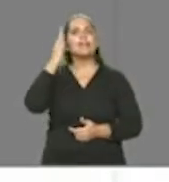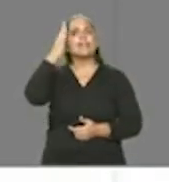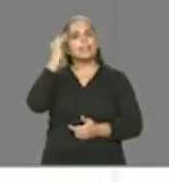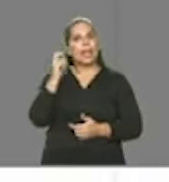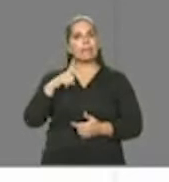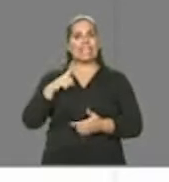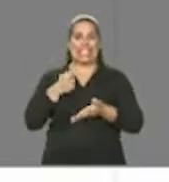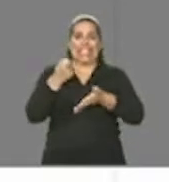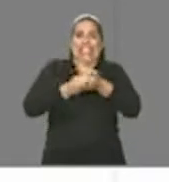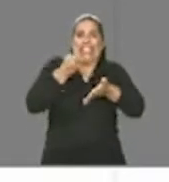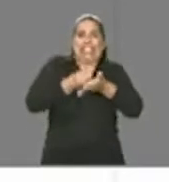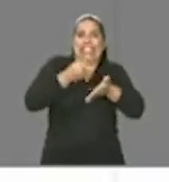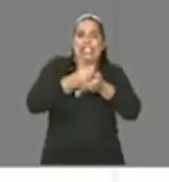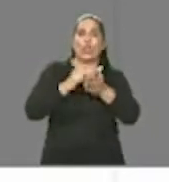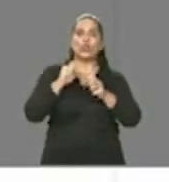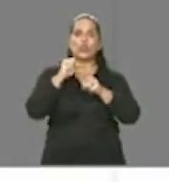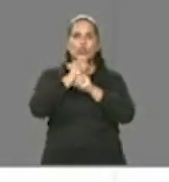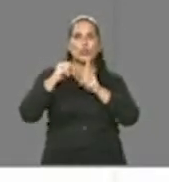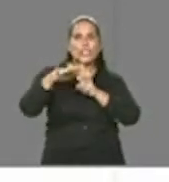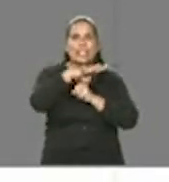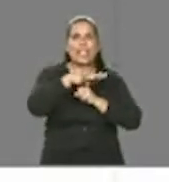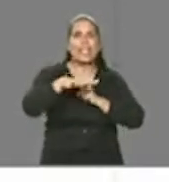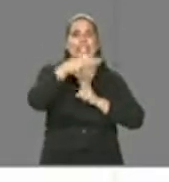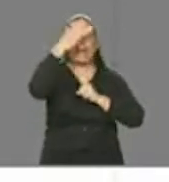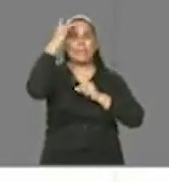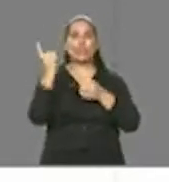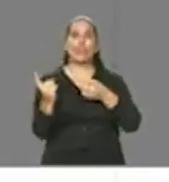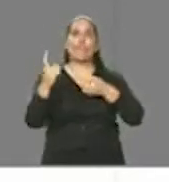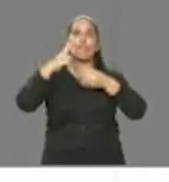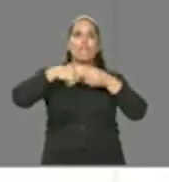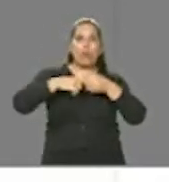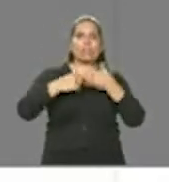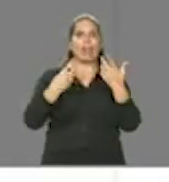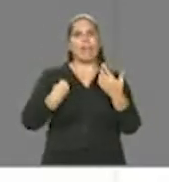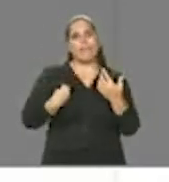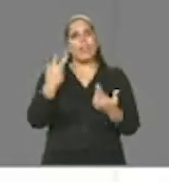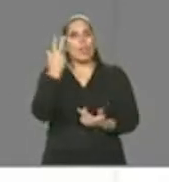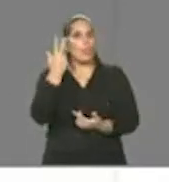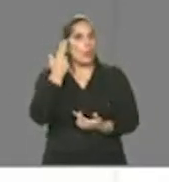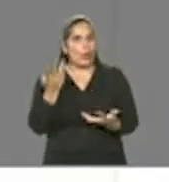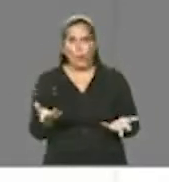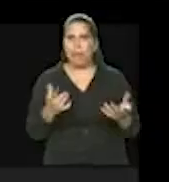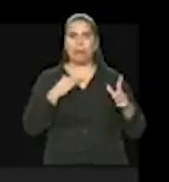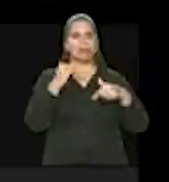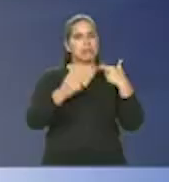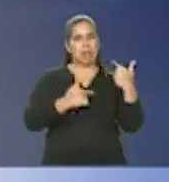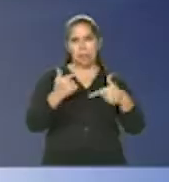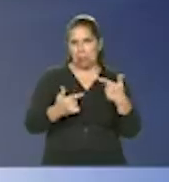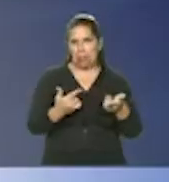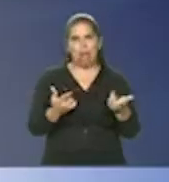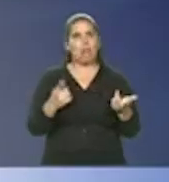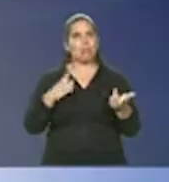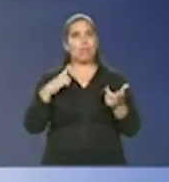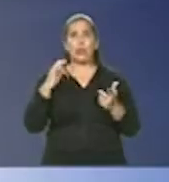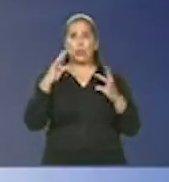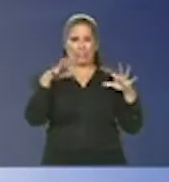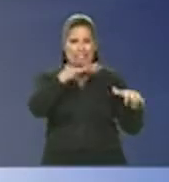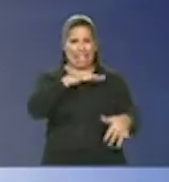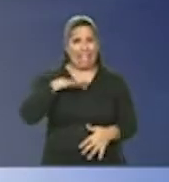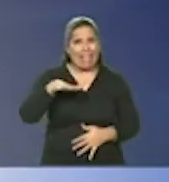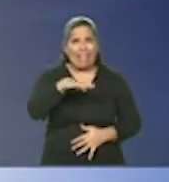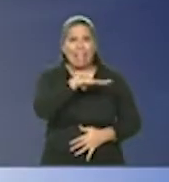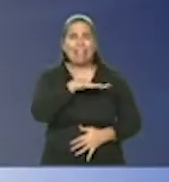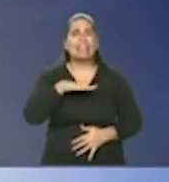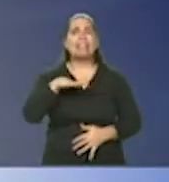pressão grande na sociedade das pessoas retomarem suas atividades em todos os setores e